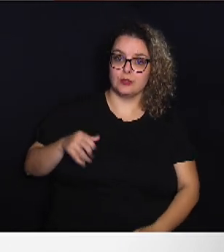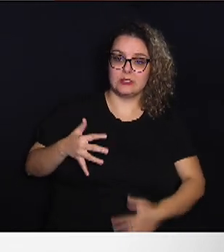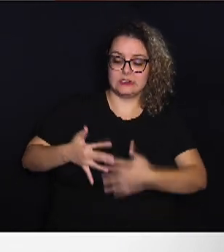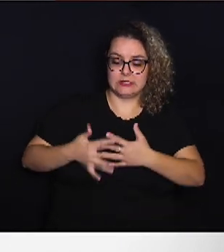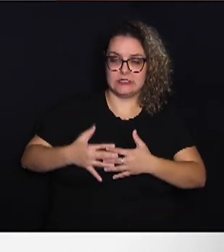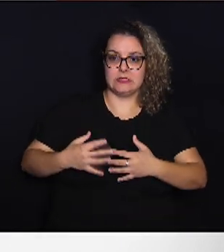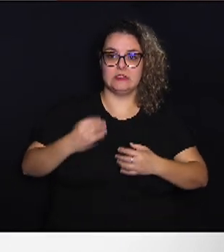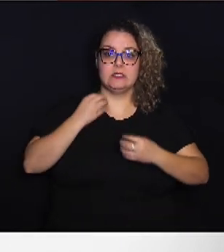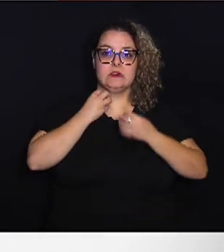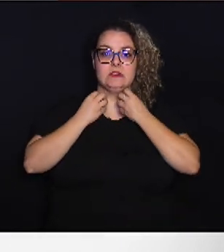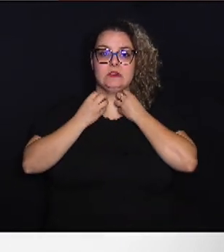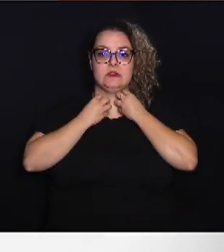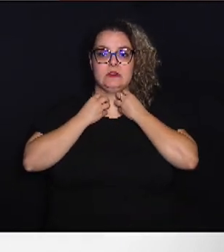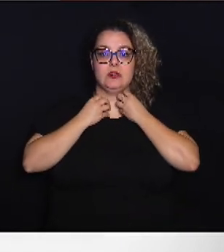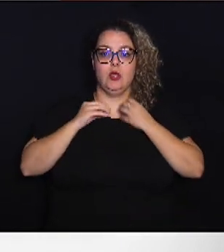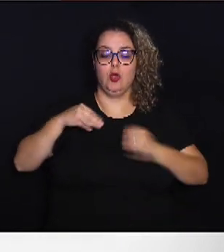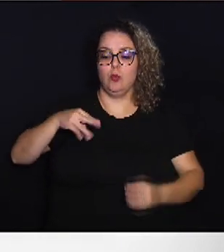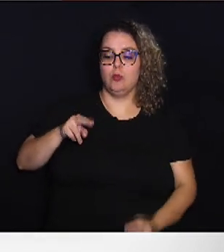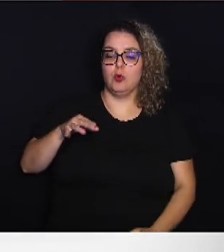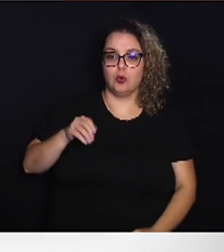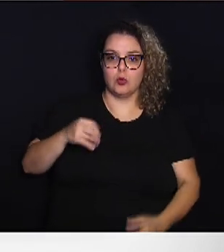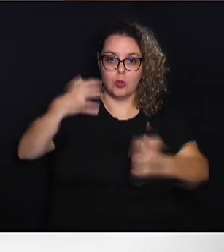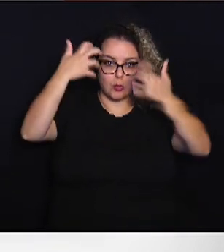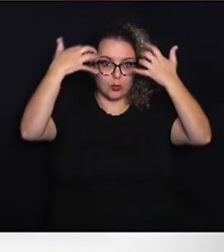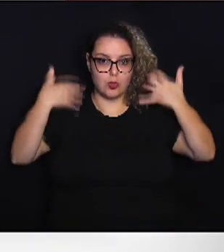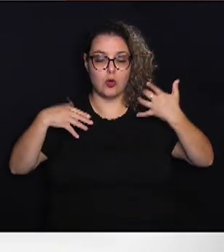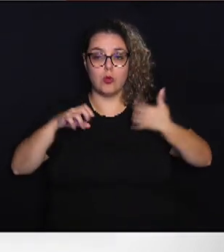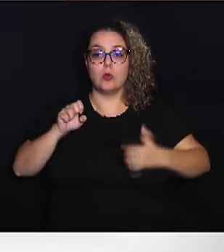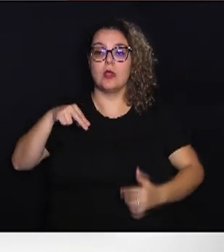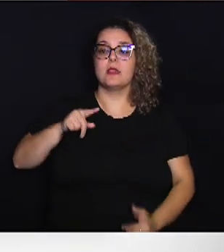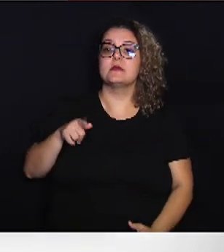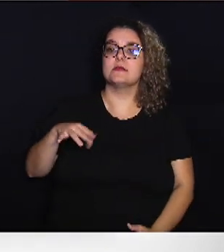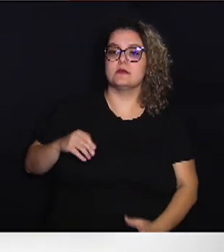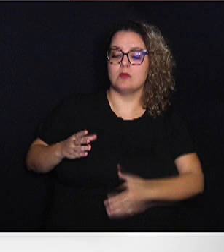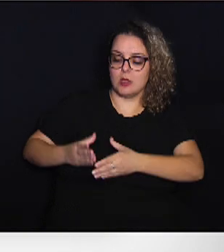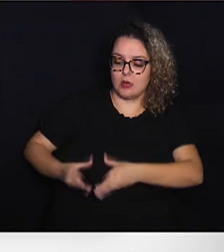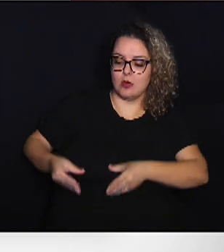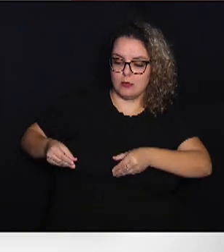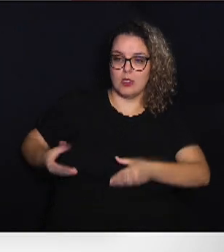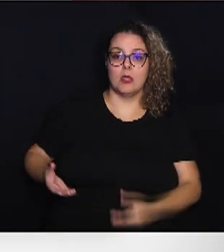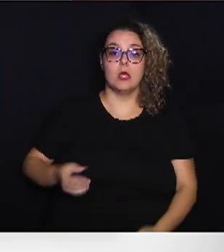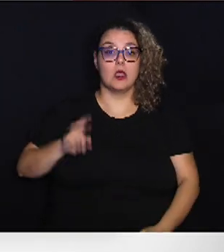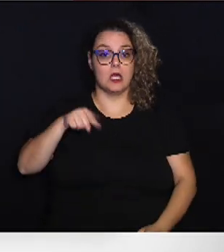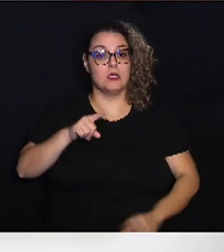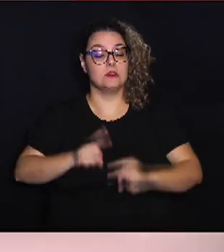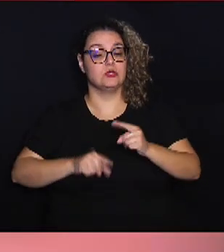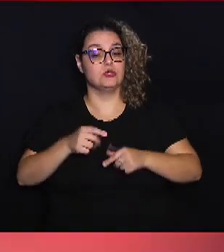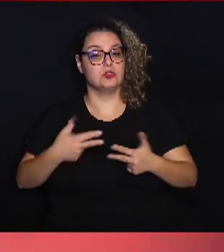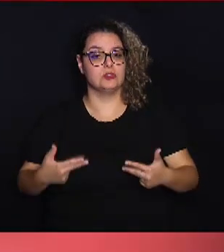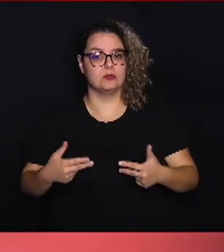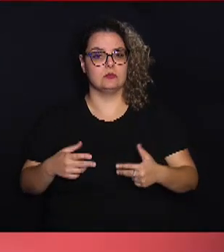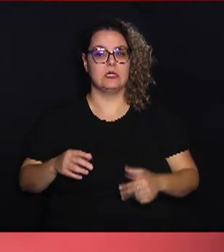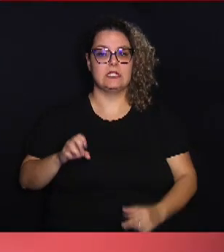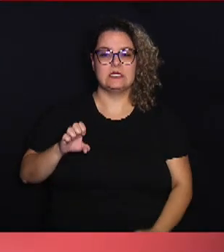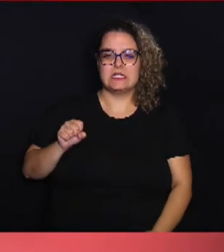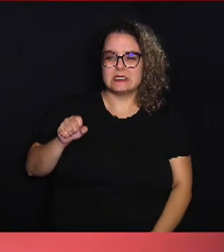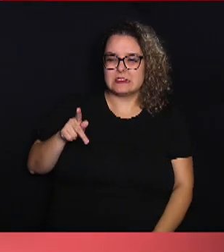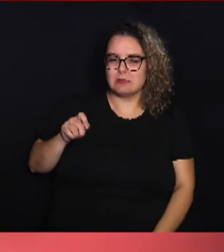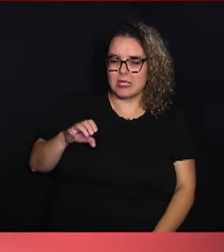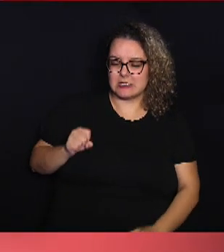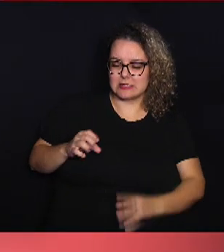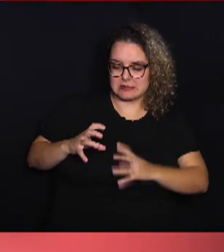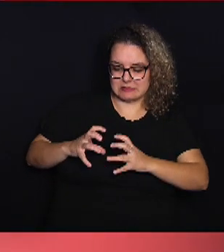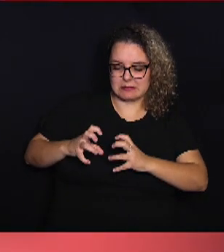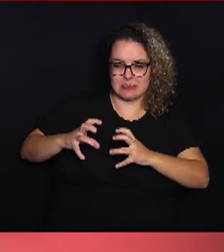glândulas que produzem muco, suor ou enzimas pancreáticas, tornando essas substâncias mais espessas, viscosas e de